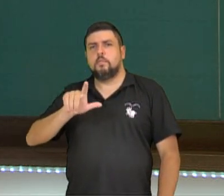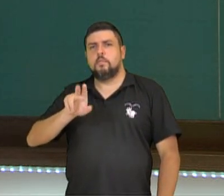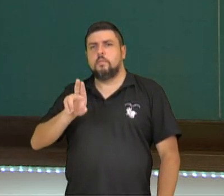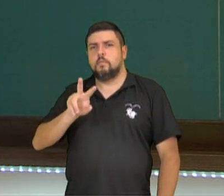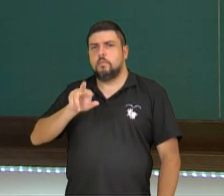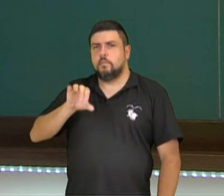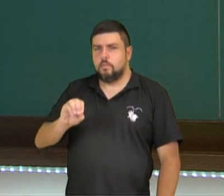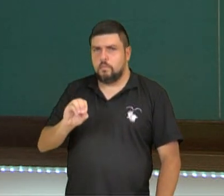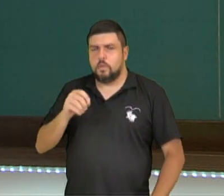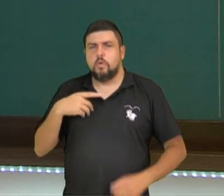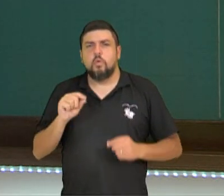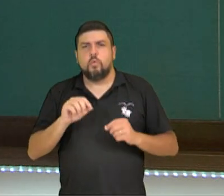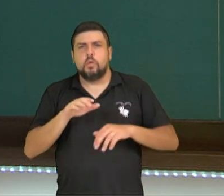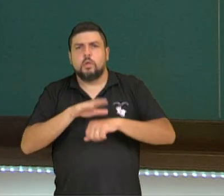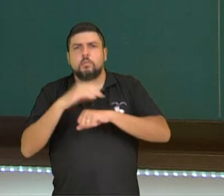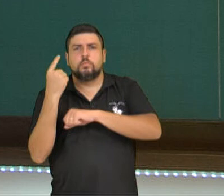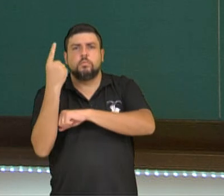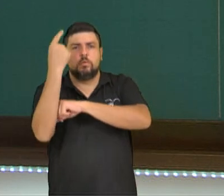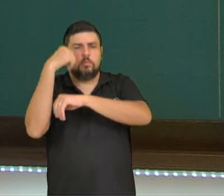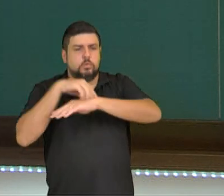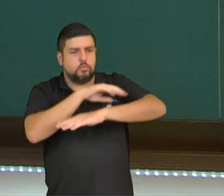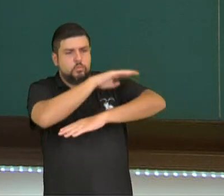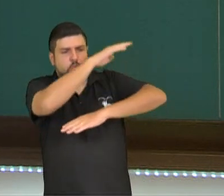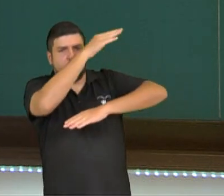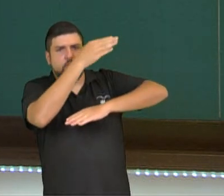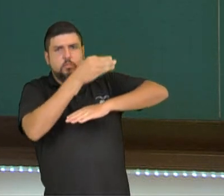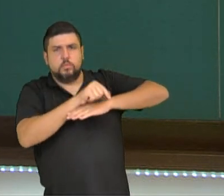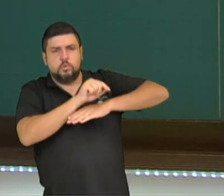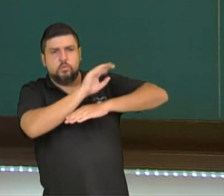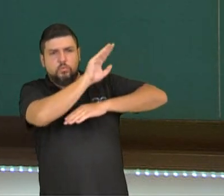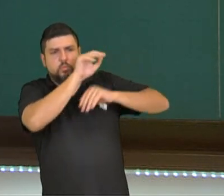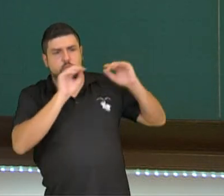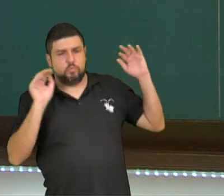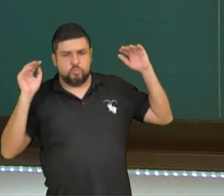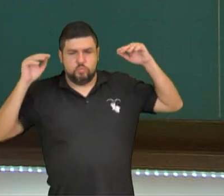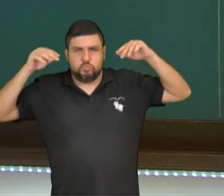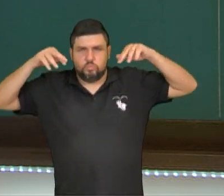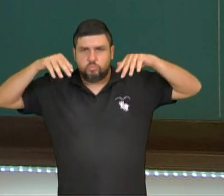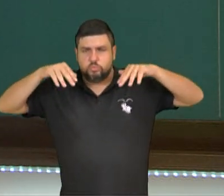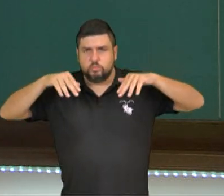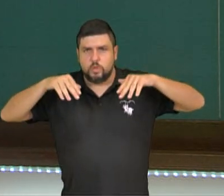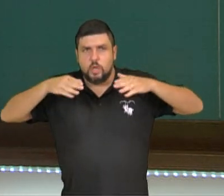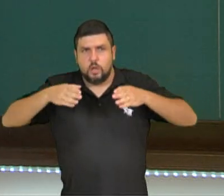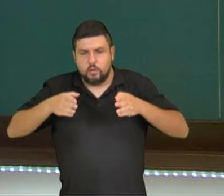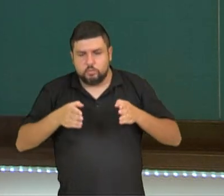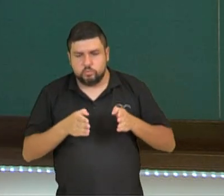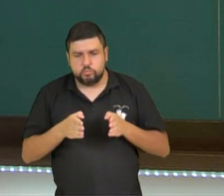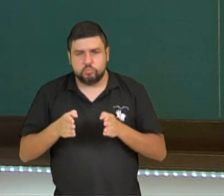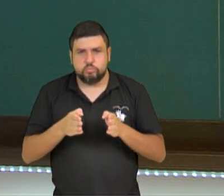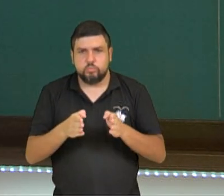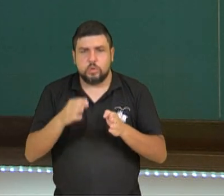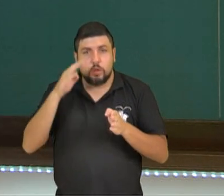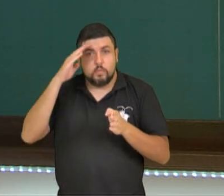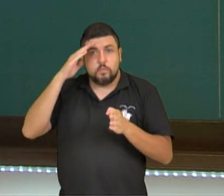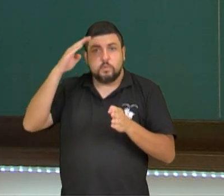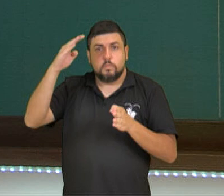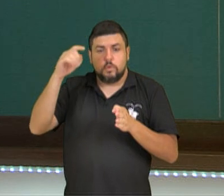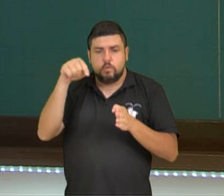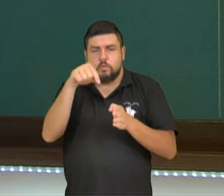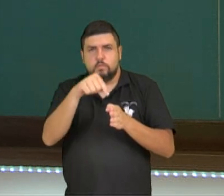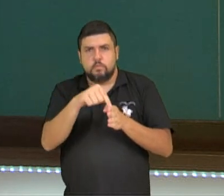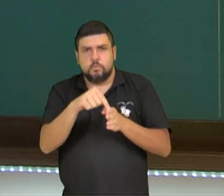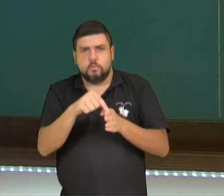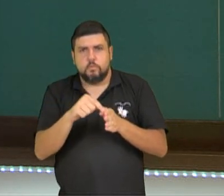seja, a porção mais alta. Deste ponto, água vai correr toda em direção ao rio principal e este rio vai